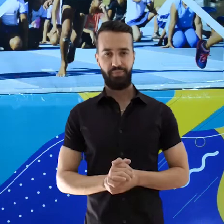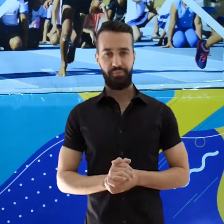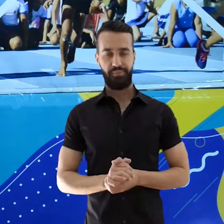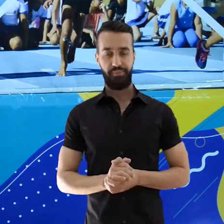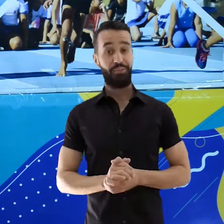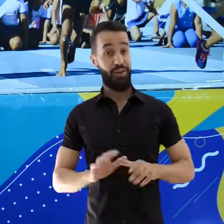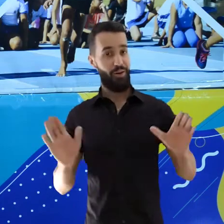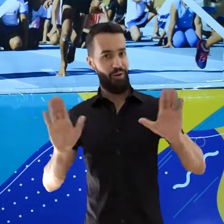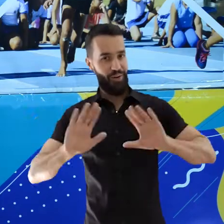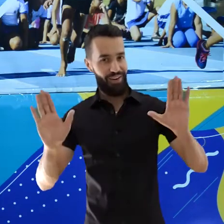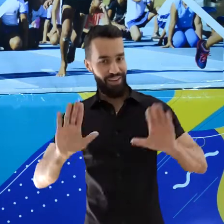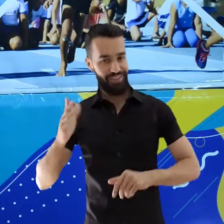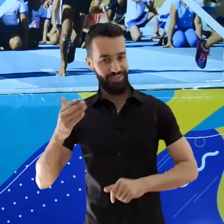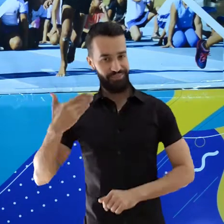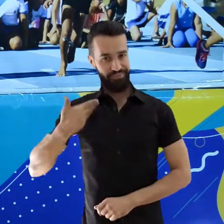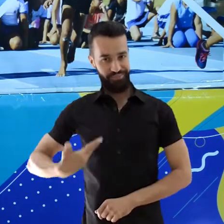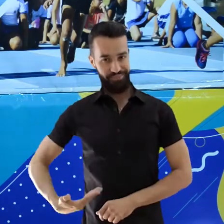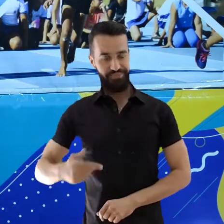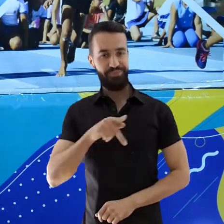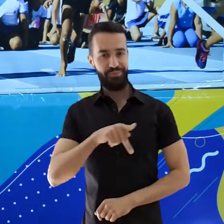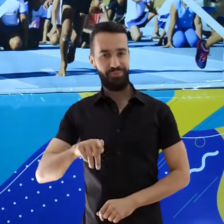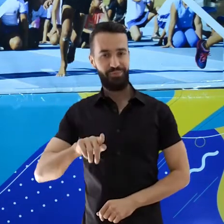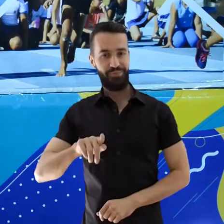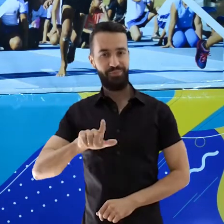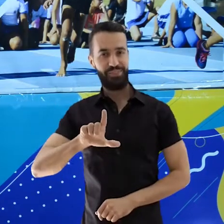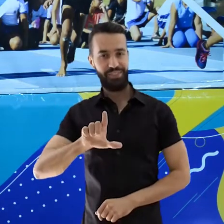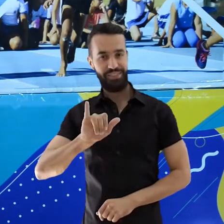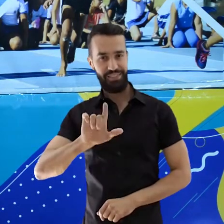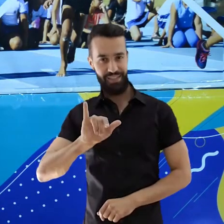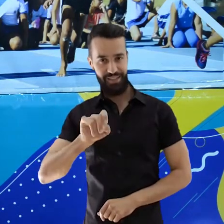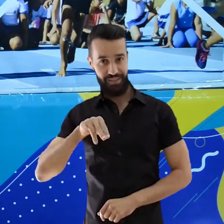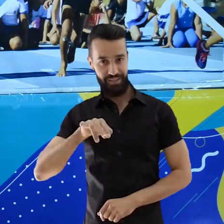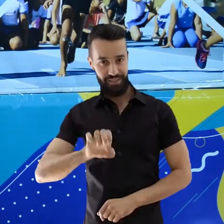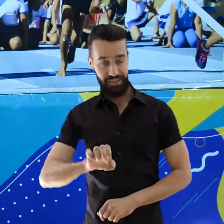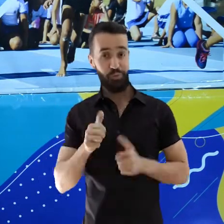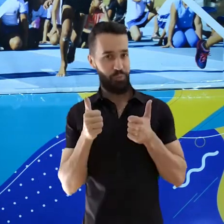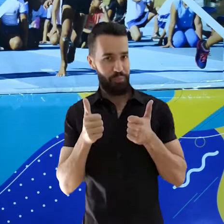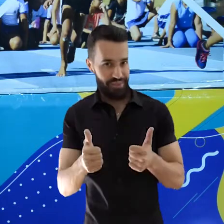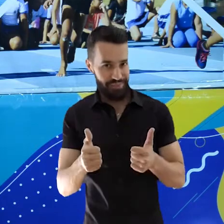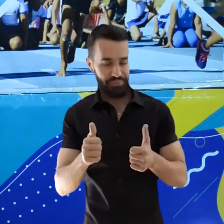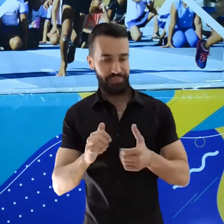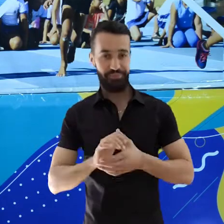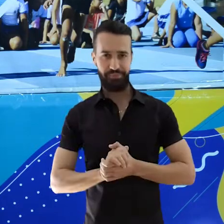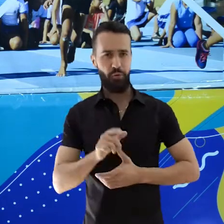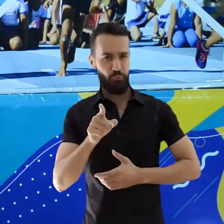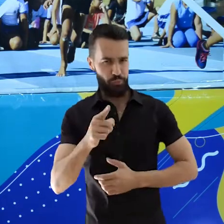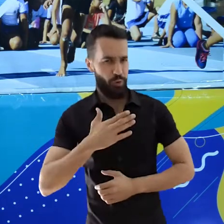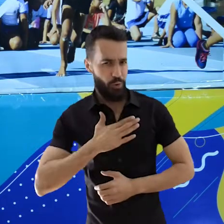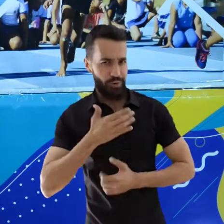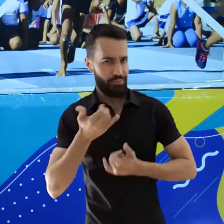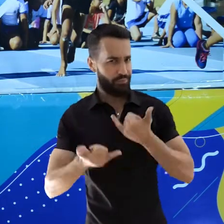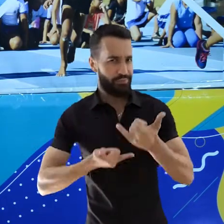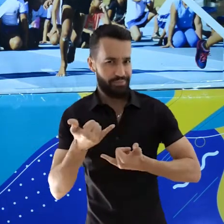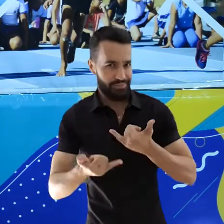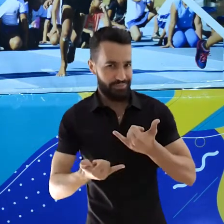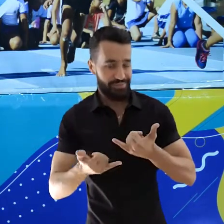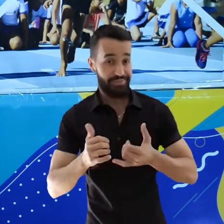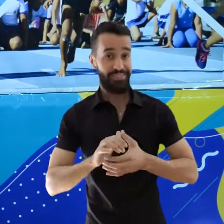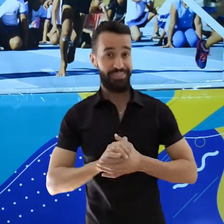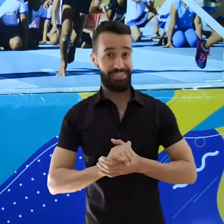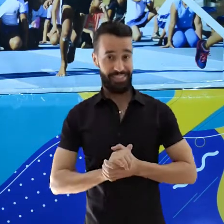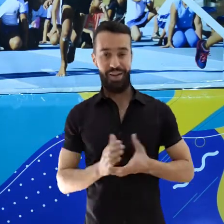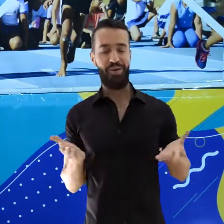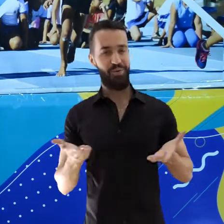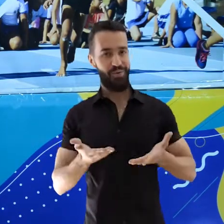Olá, sou a professora Liliane, tudo bem? Você gosta de jogos? Hoje